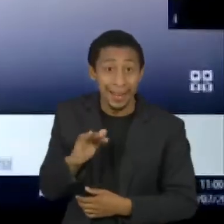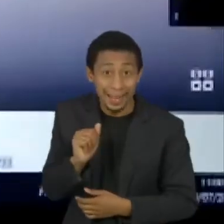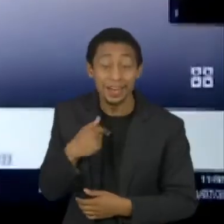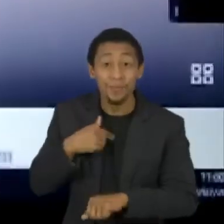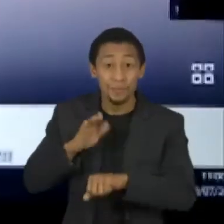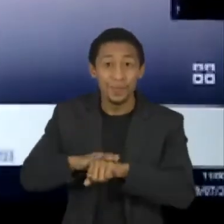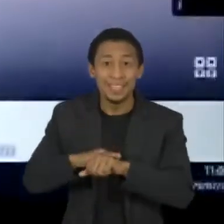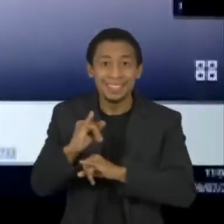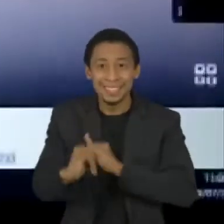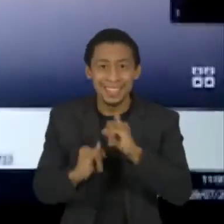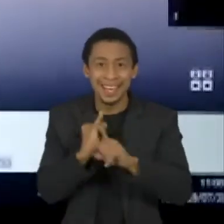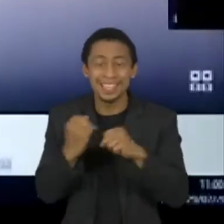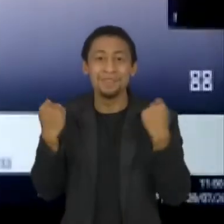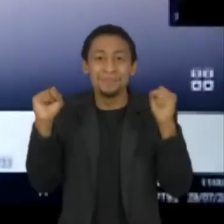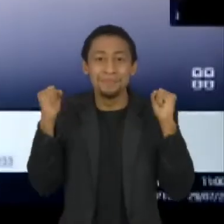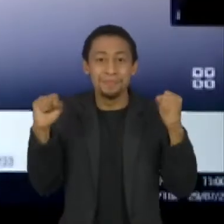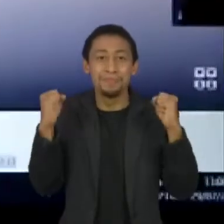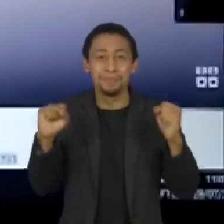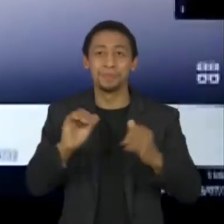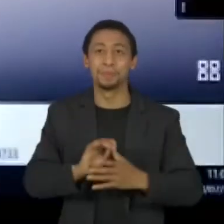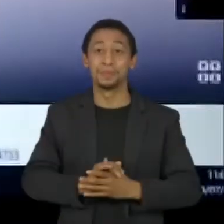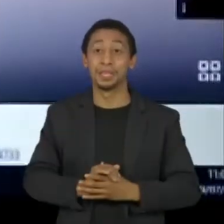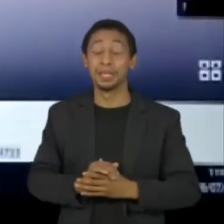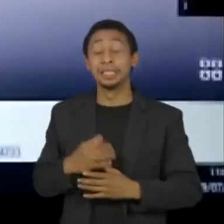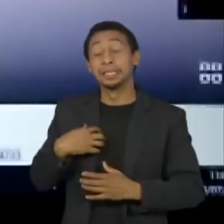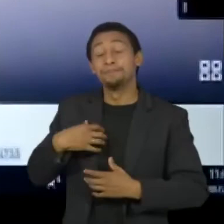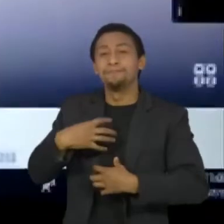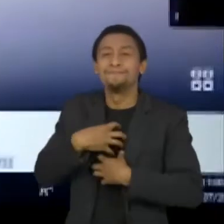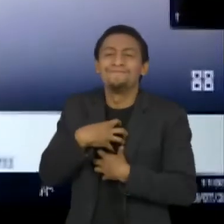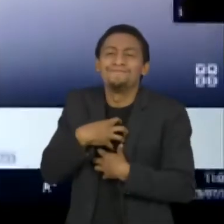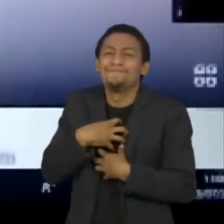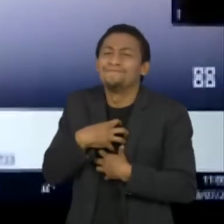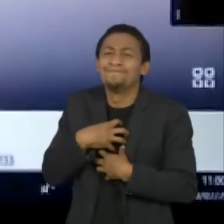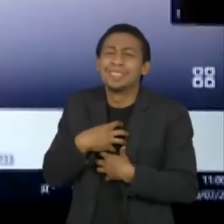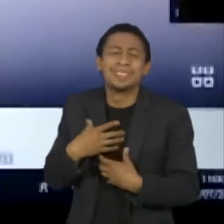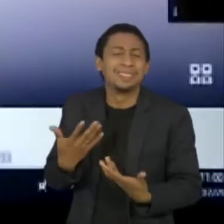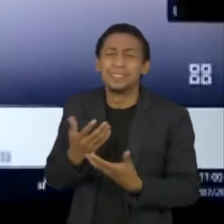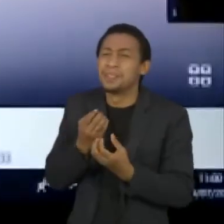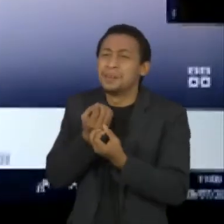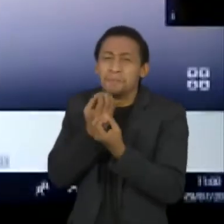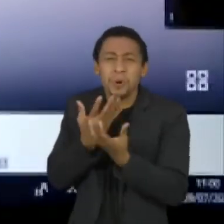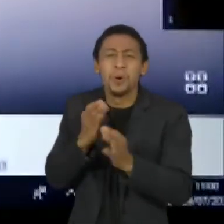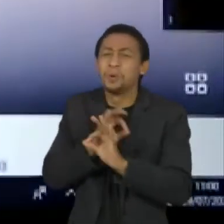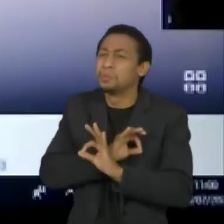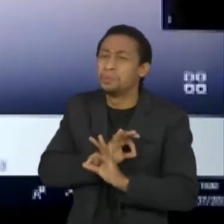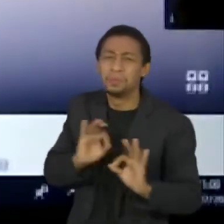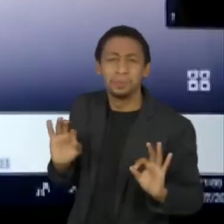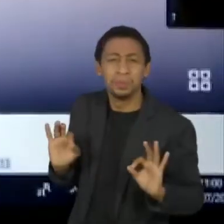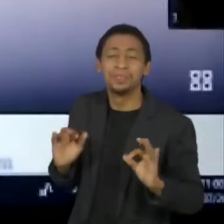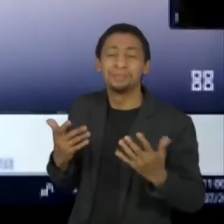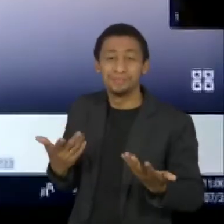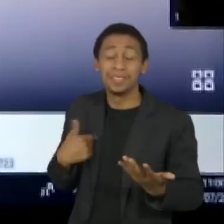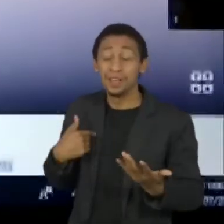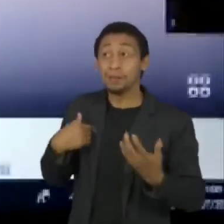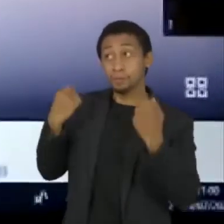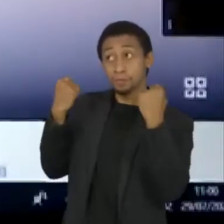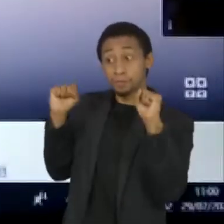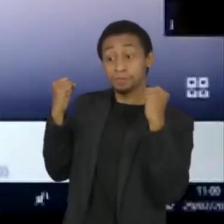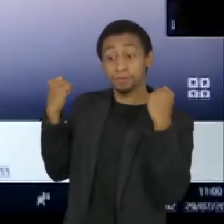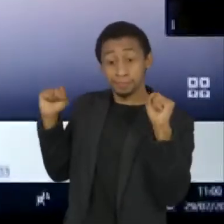Não só o controle das dois, como uma sensação boa. Porque toda vez que eu faço um exercício,